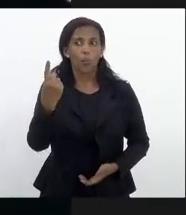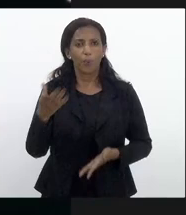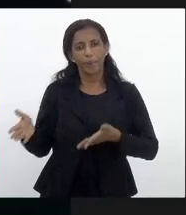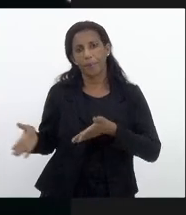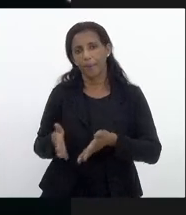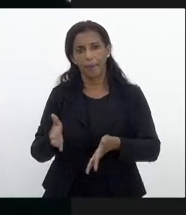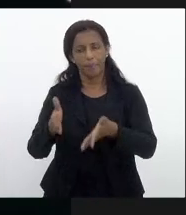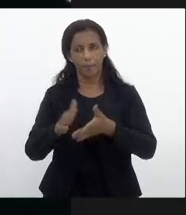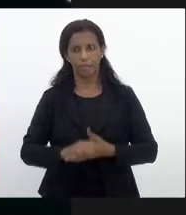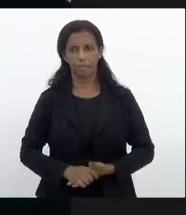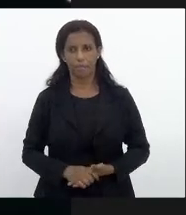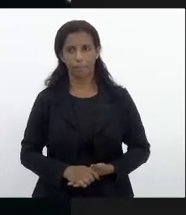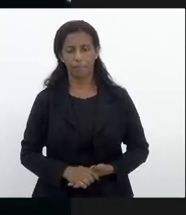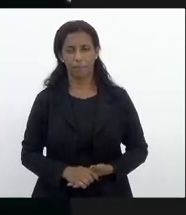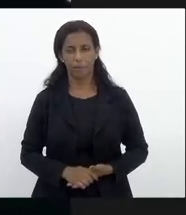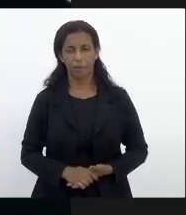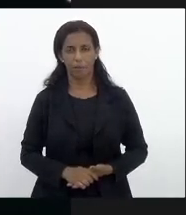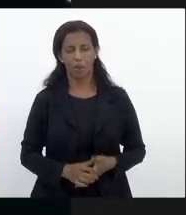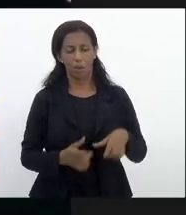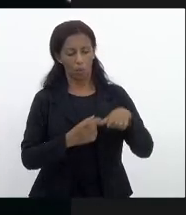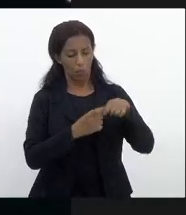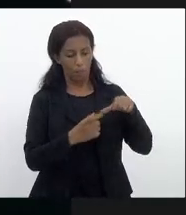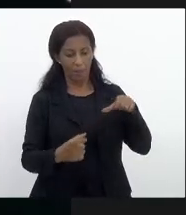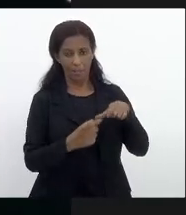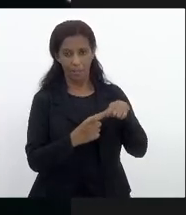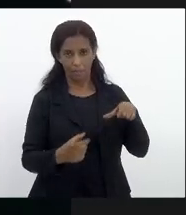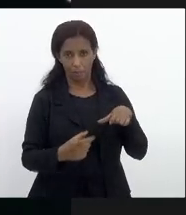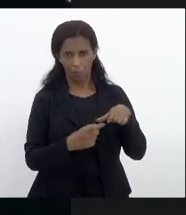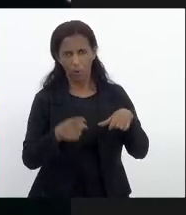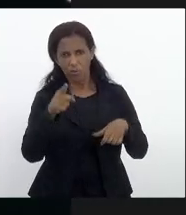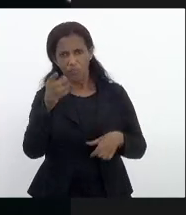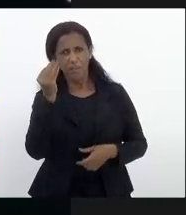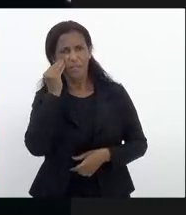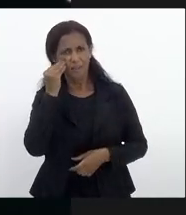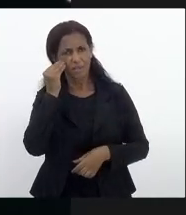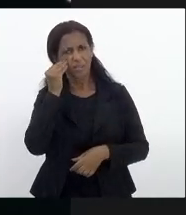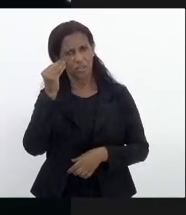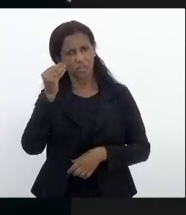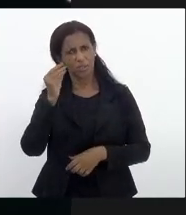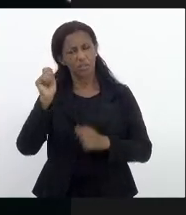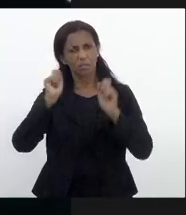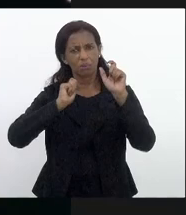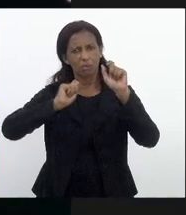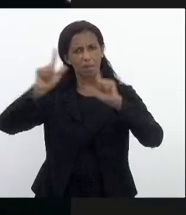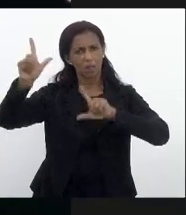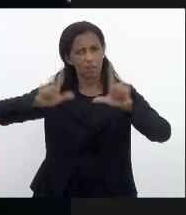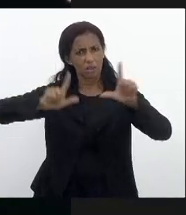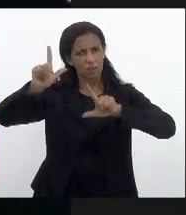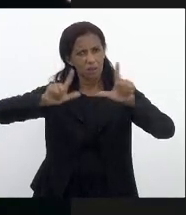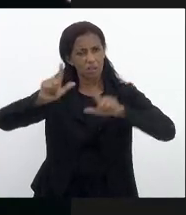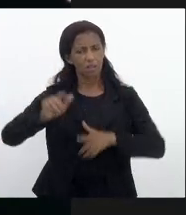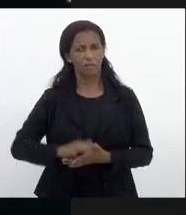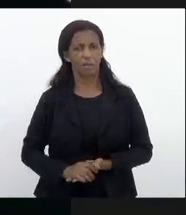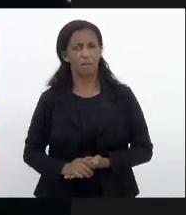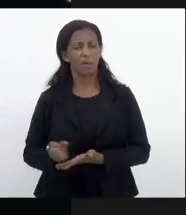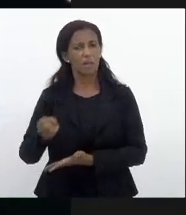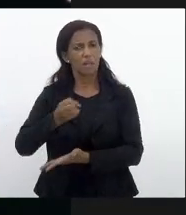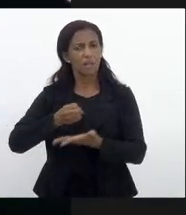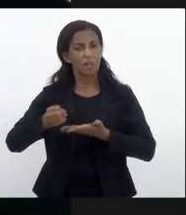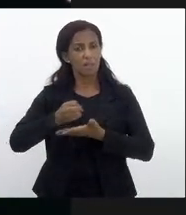o passaporte sanitário você que está assistindo a gente também pela TV Alerj ele se baseia